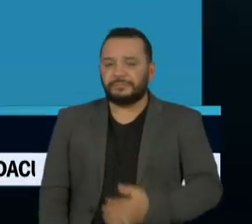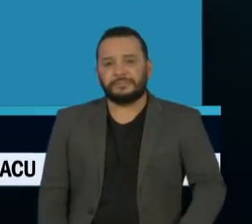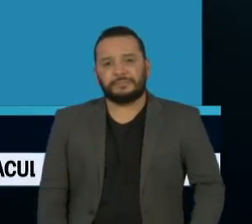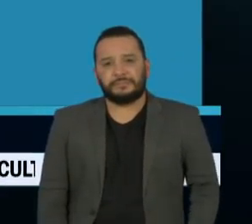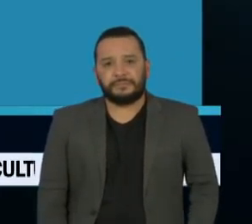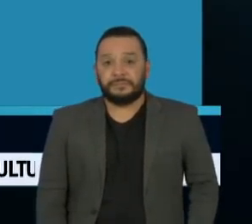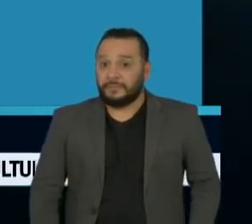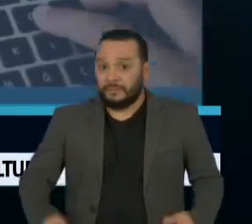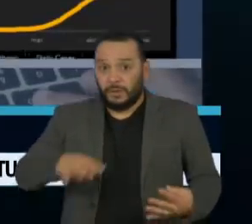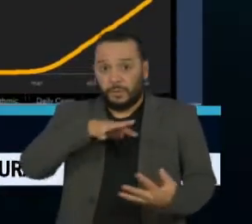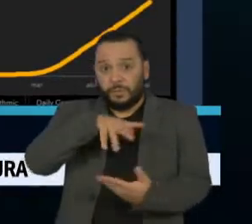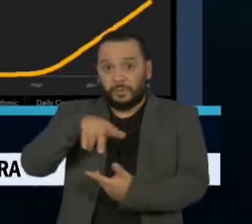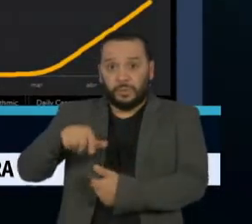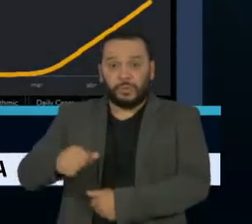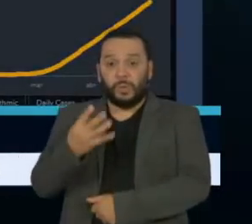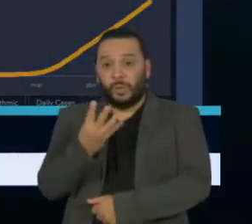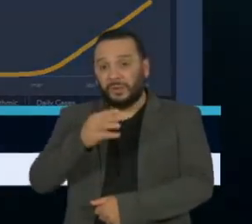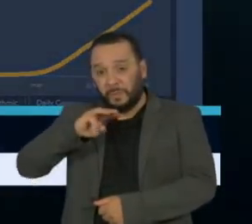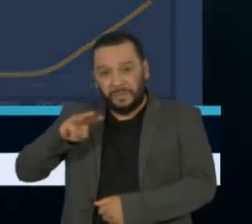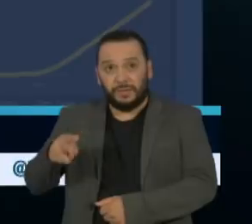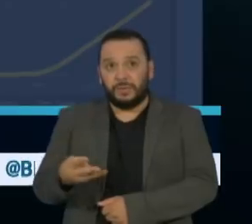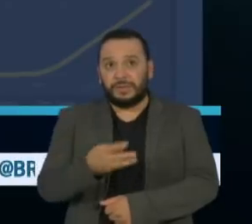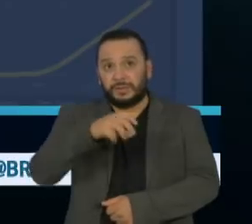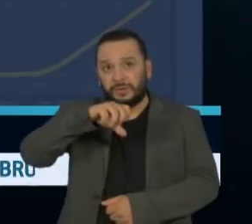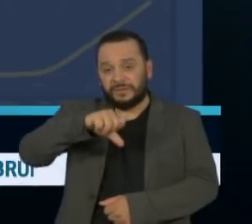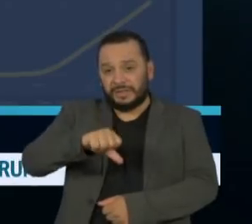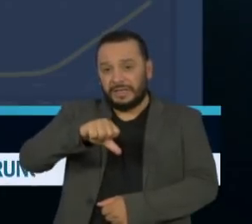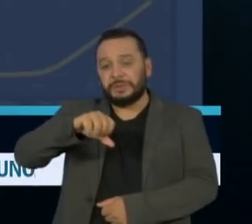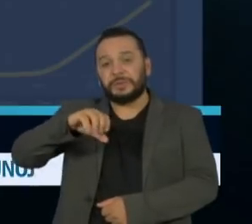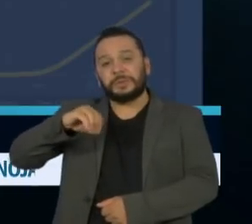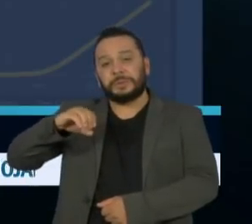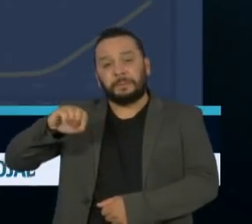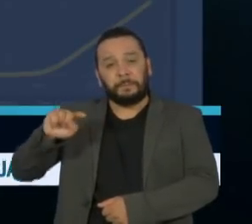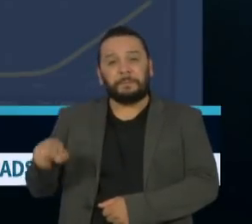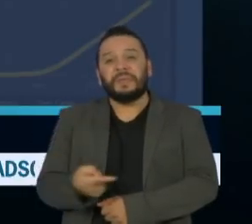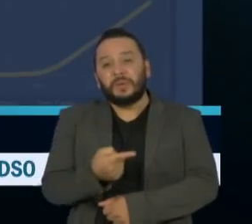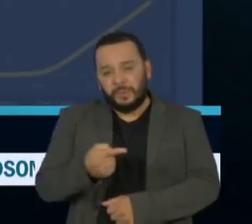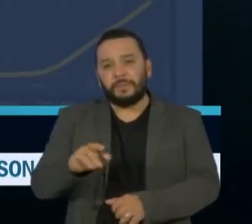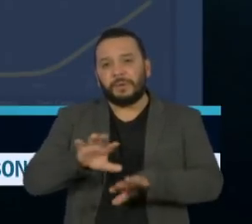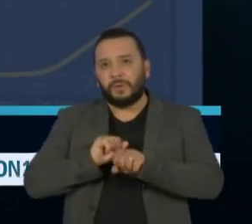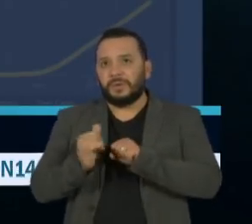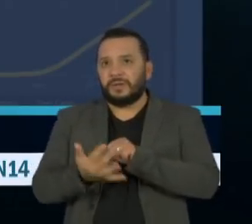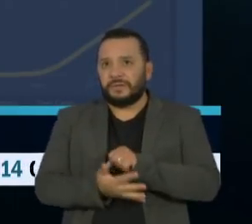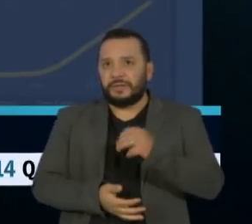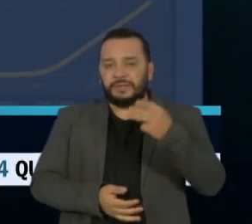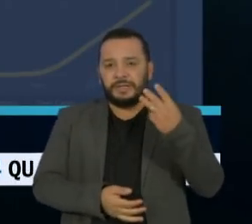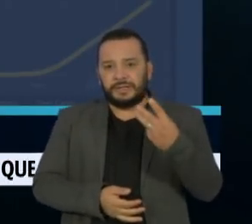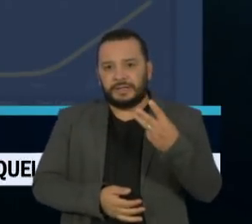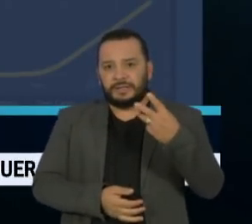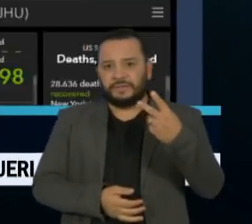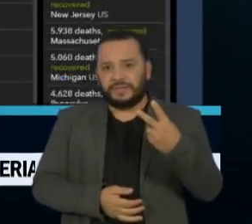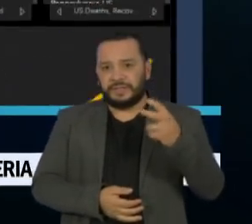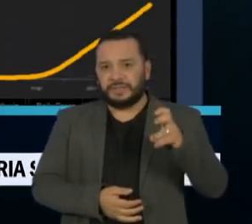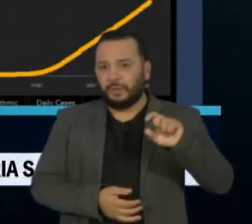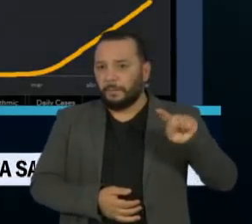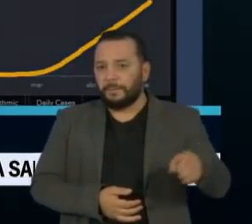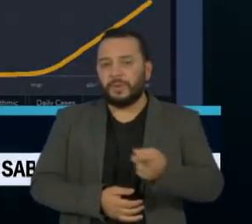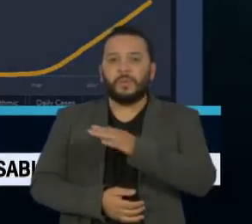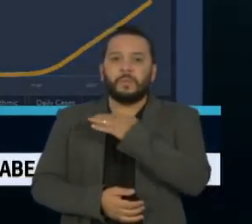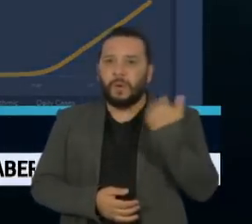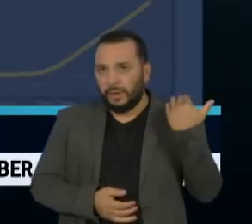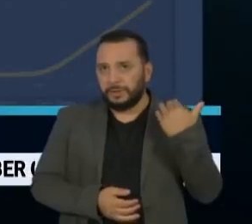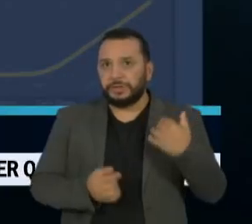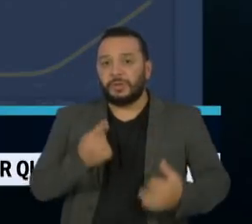No mundo são 4 milhões e 900 mil casos confirmados, 325 mil mortes